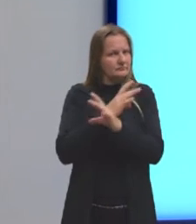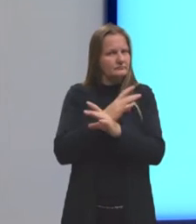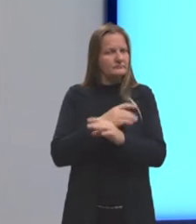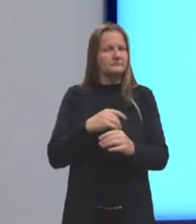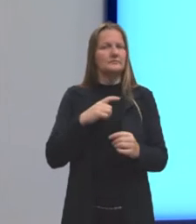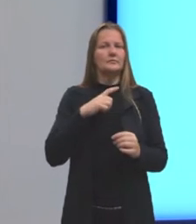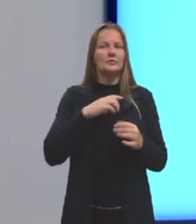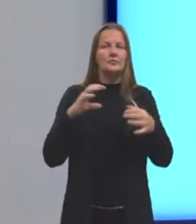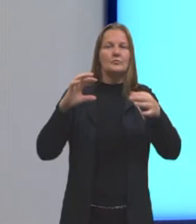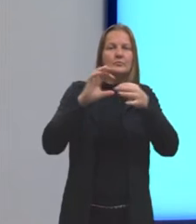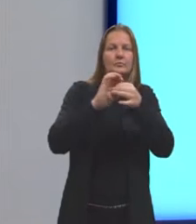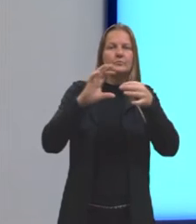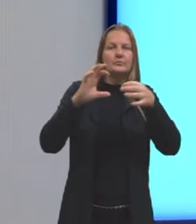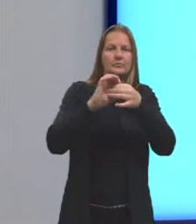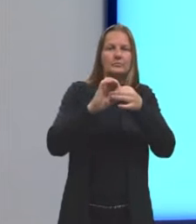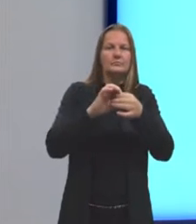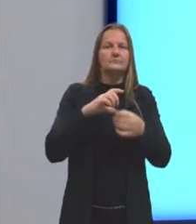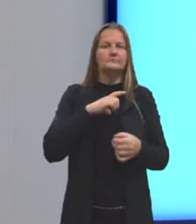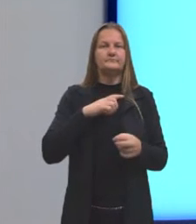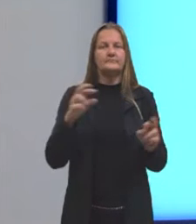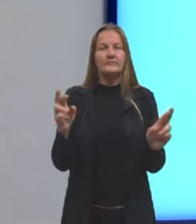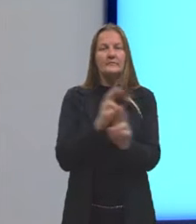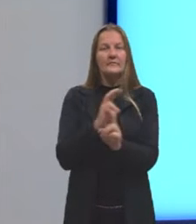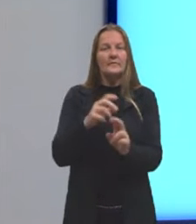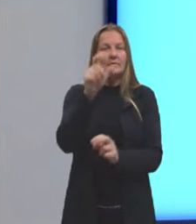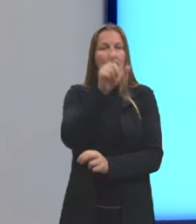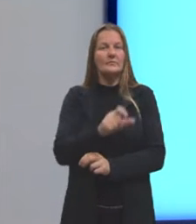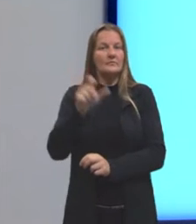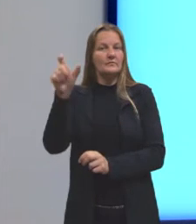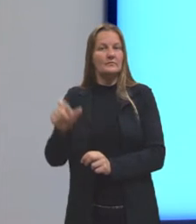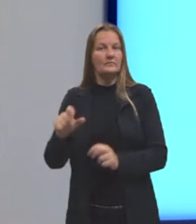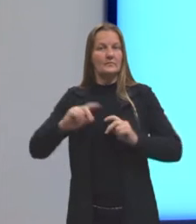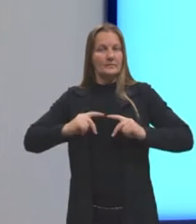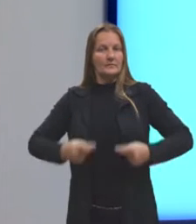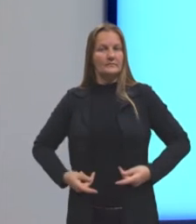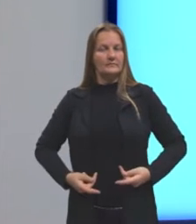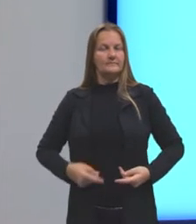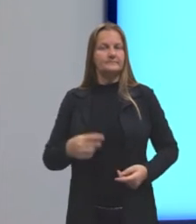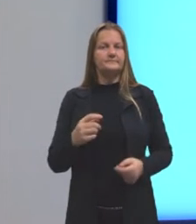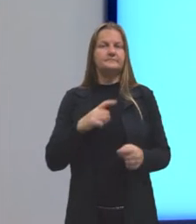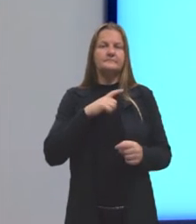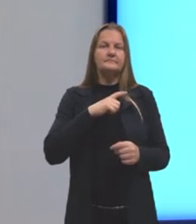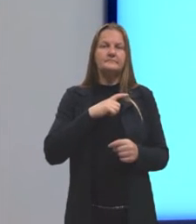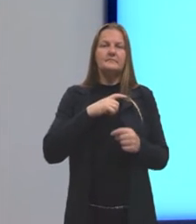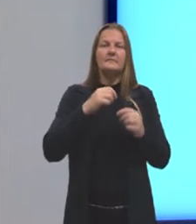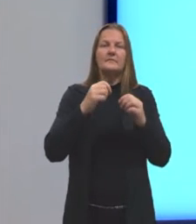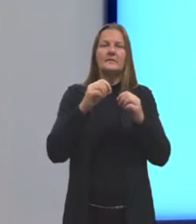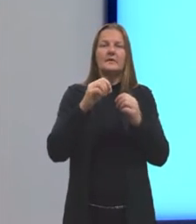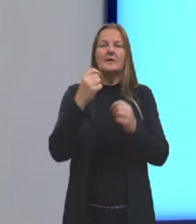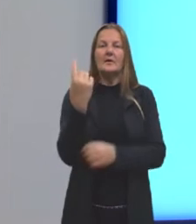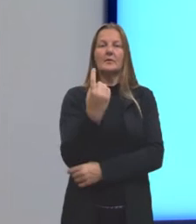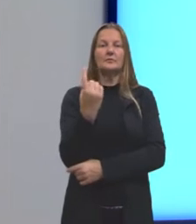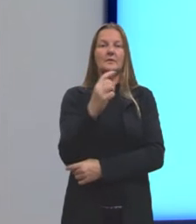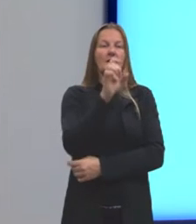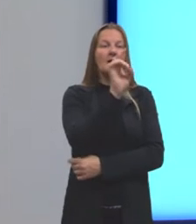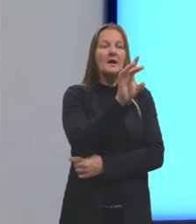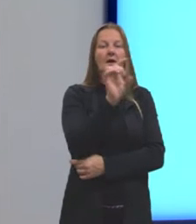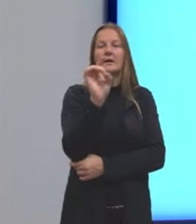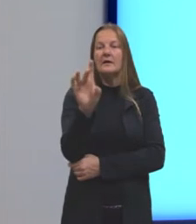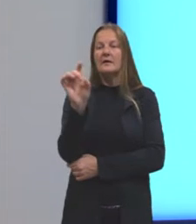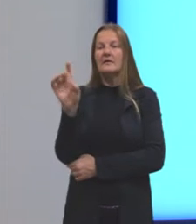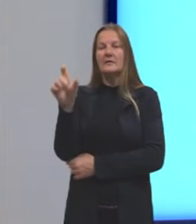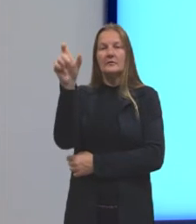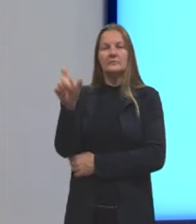pertencer ao âmbito das nossas relações humanas, ela vai apresentar autonomia. Ou seja,